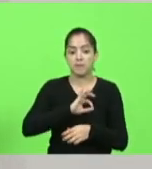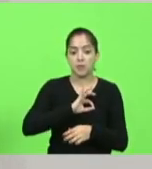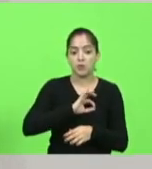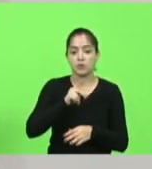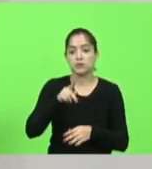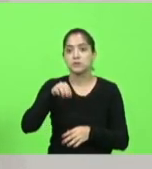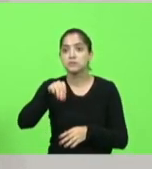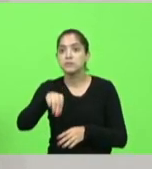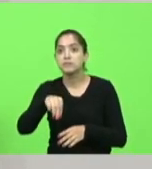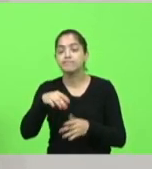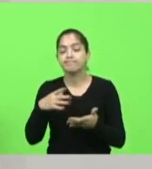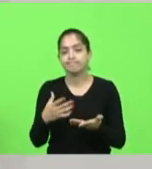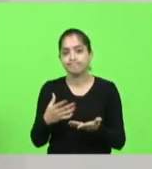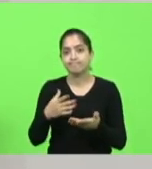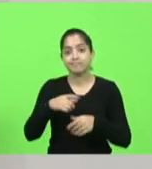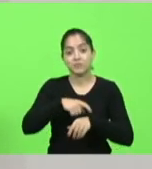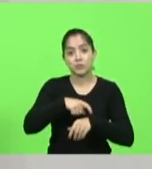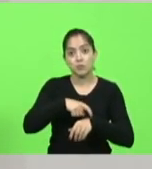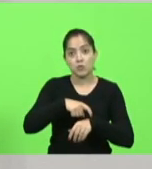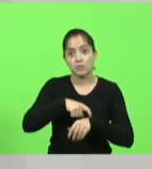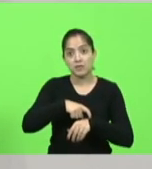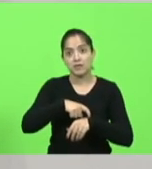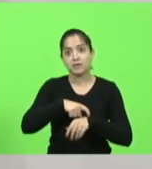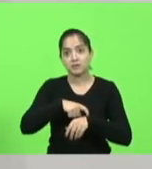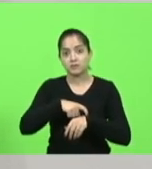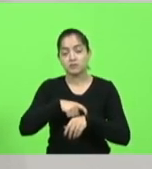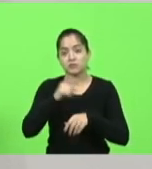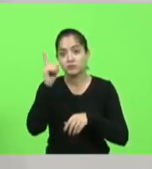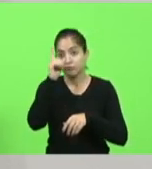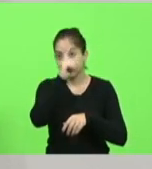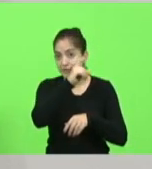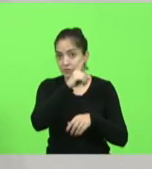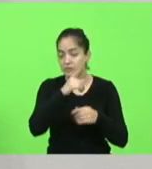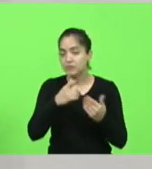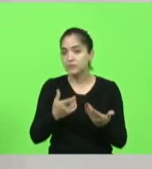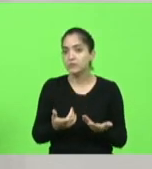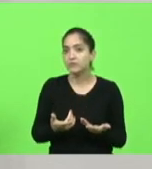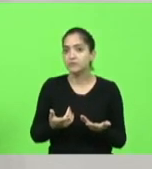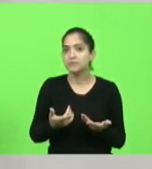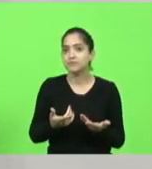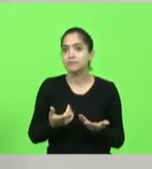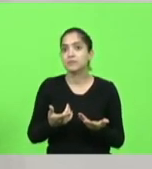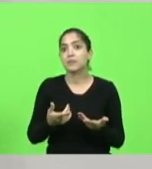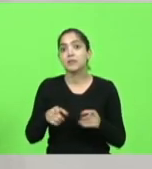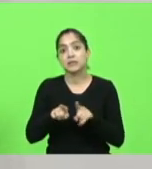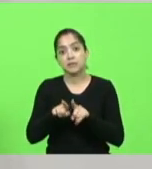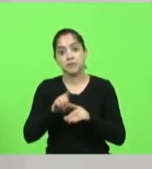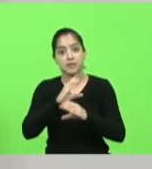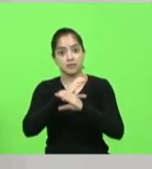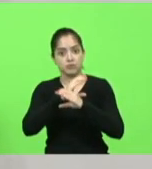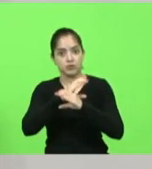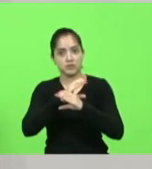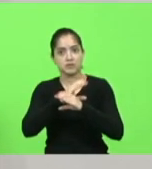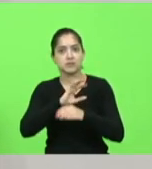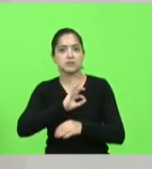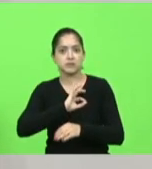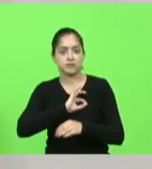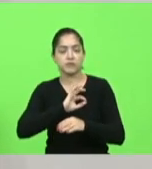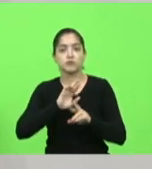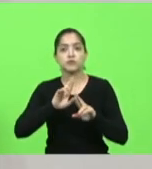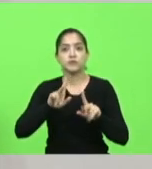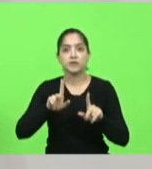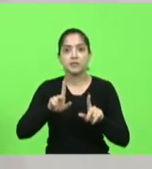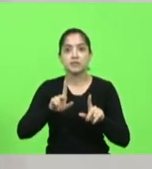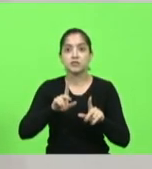momento que as coisas acontecem, a polícia civil agindo diferente, se não fosse a polícia